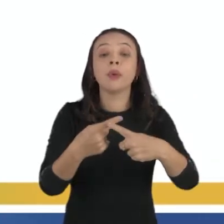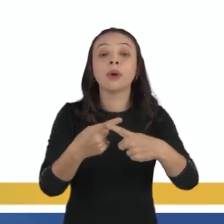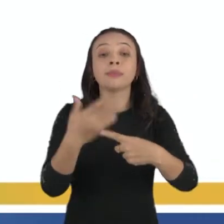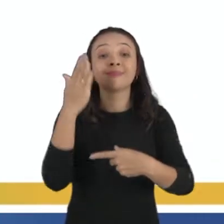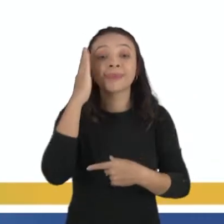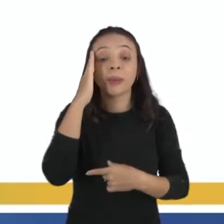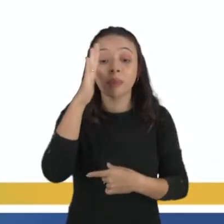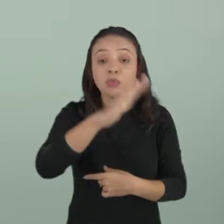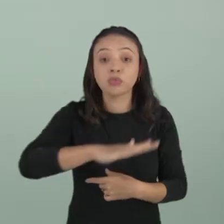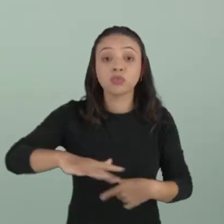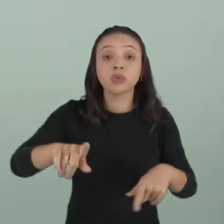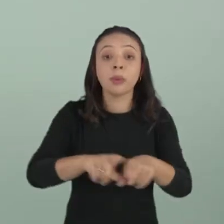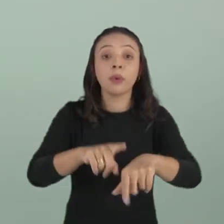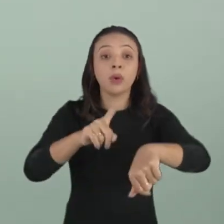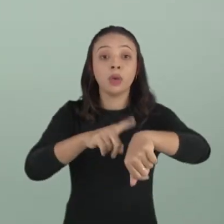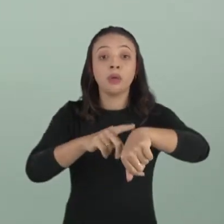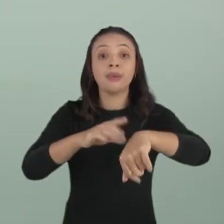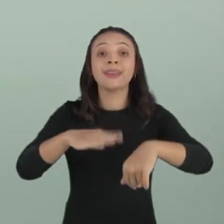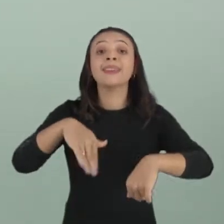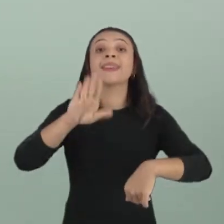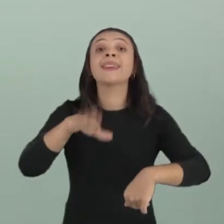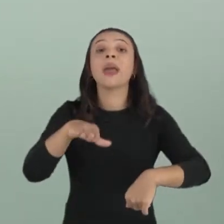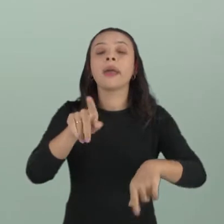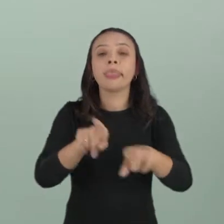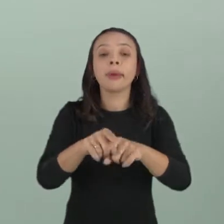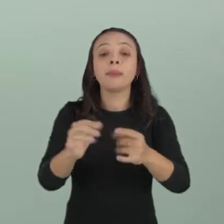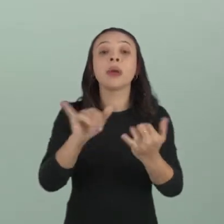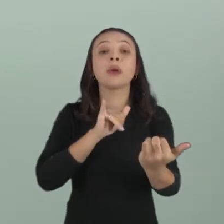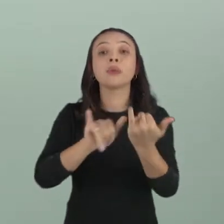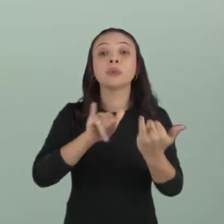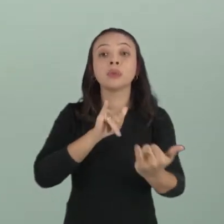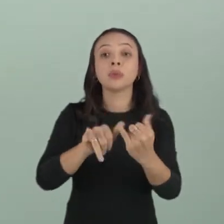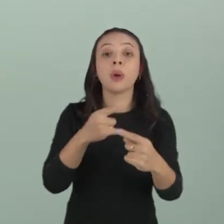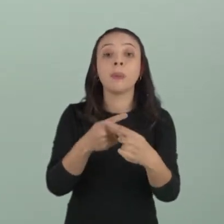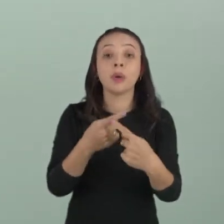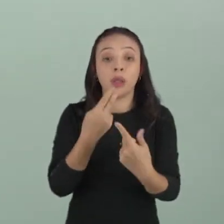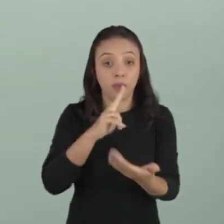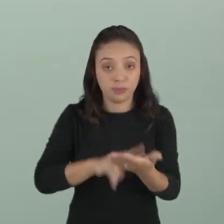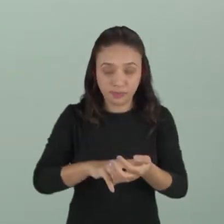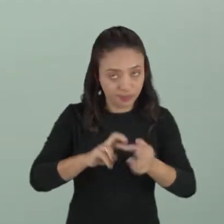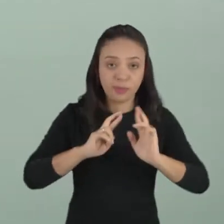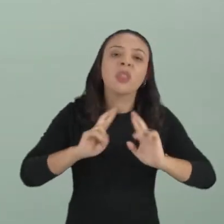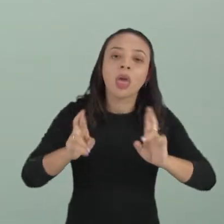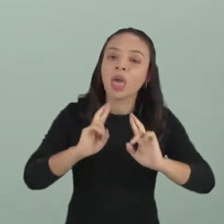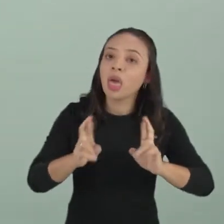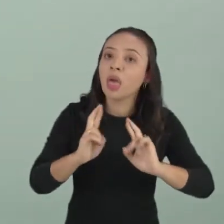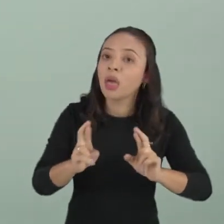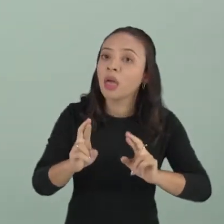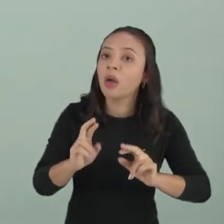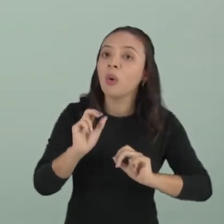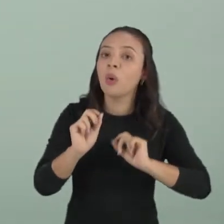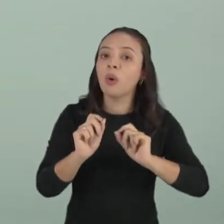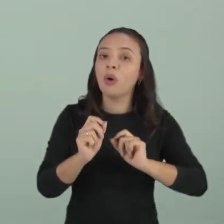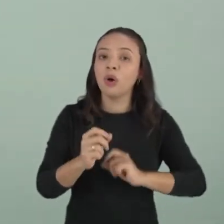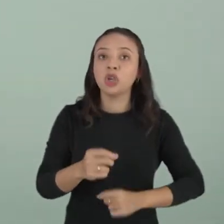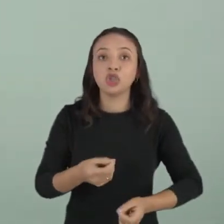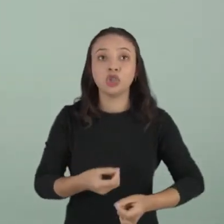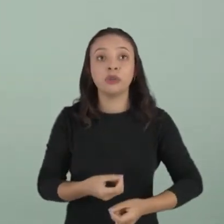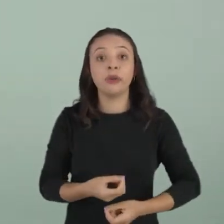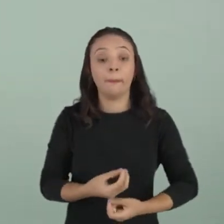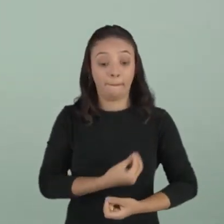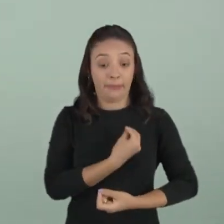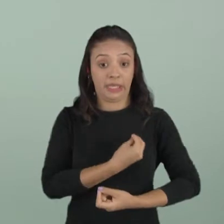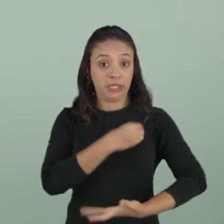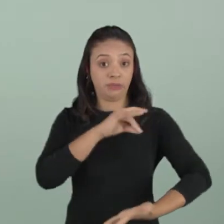tempo. E quem são ali os interlocutores, já que uma carta de reclamação, ela não é feita fisicamente,